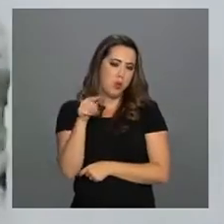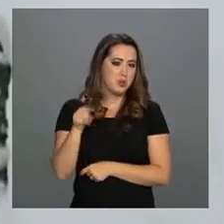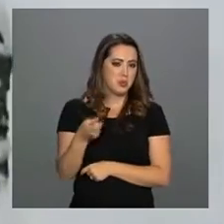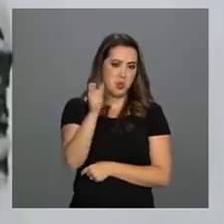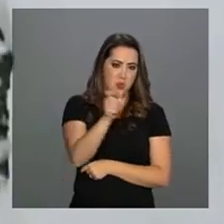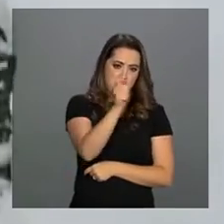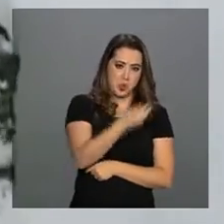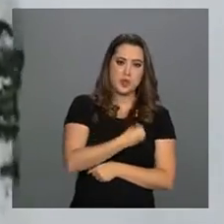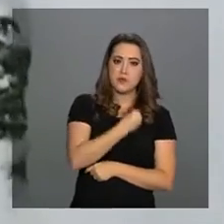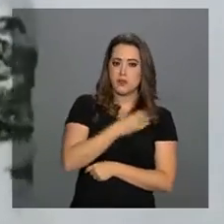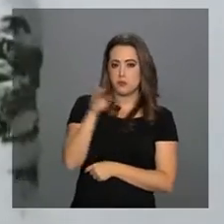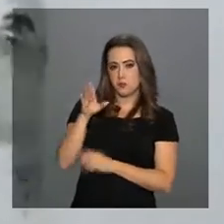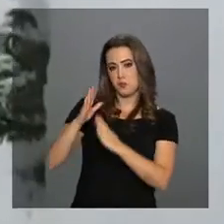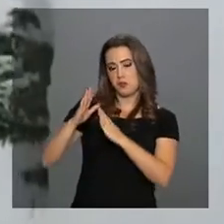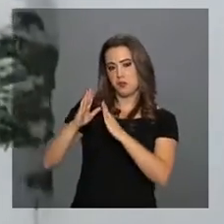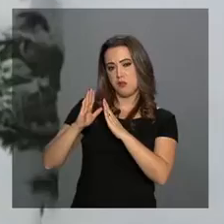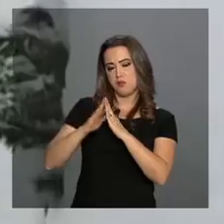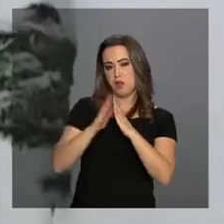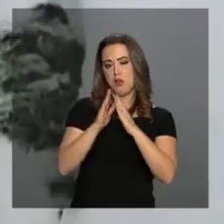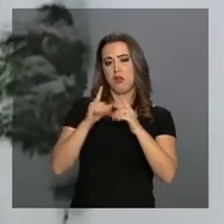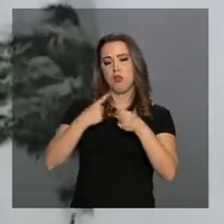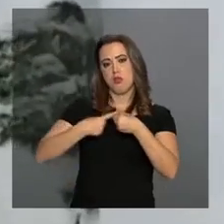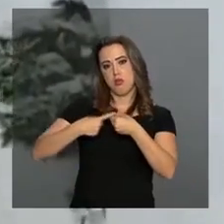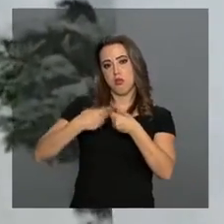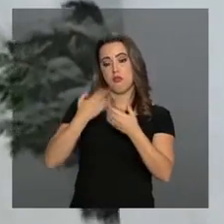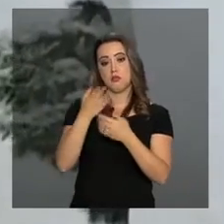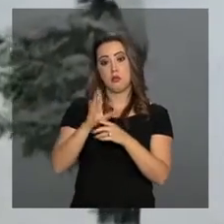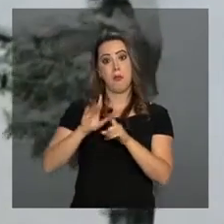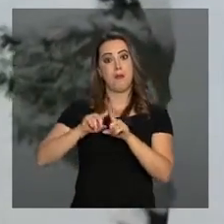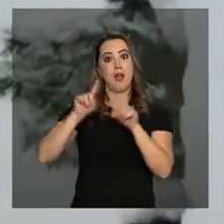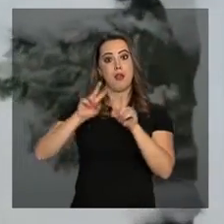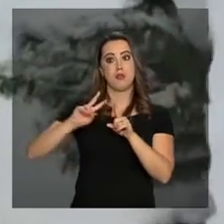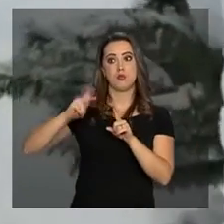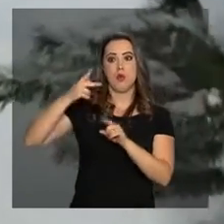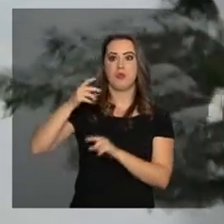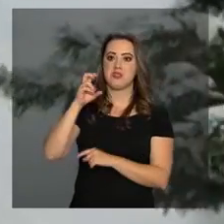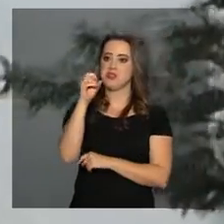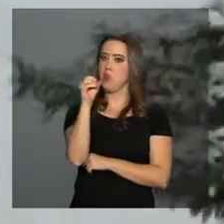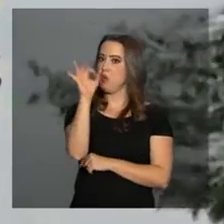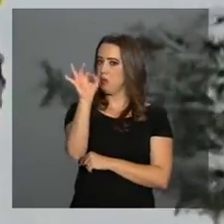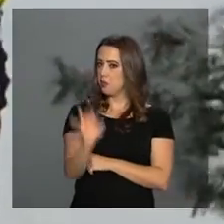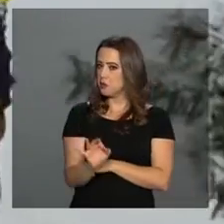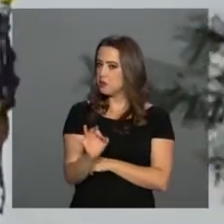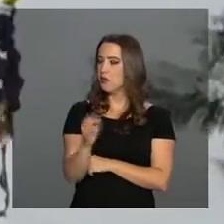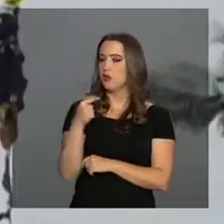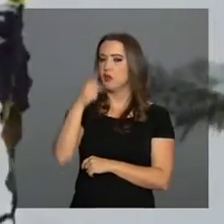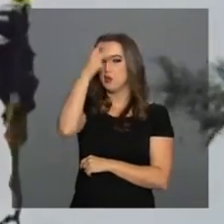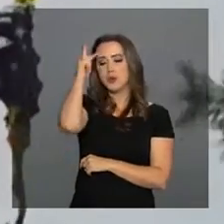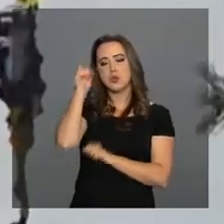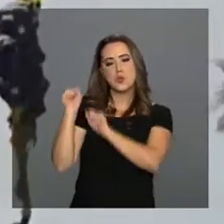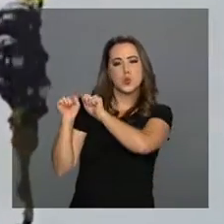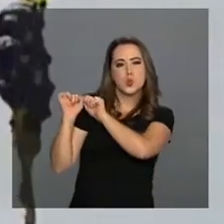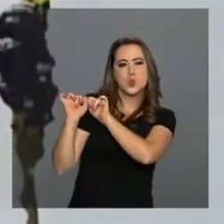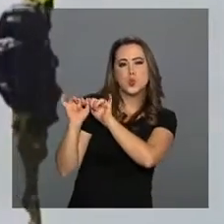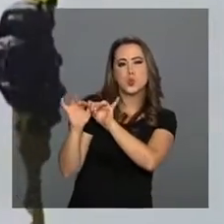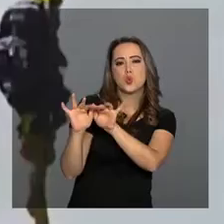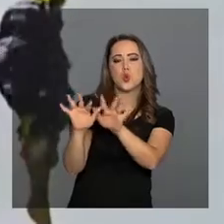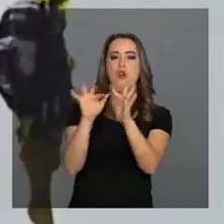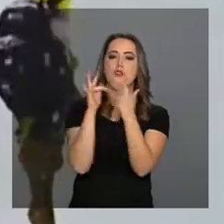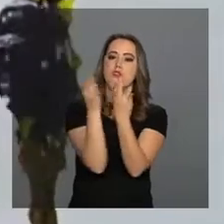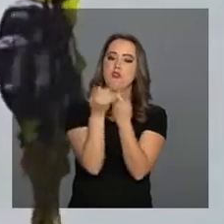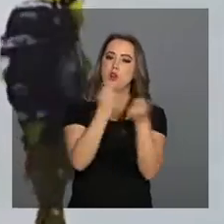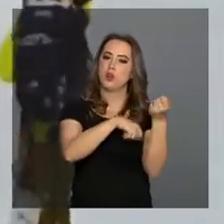a população acaba aumentando em quase 50%, até por conta dessas pessoas que se dirigem lá para esse